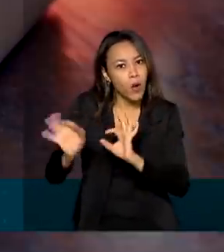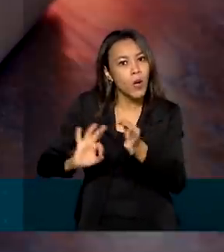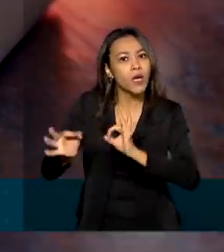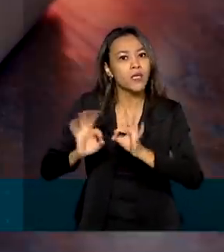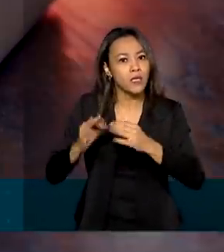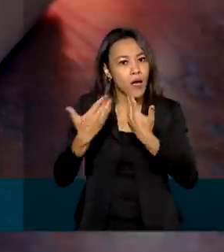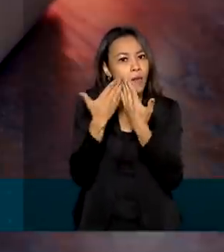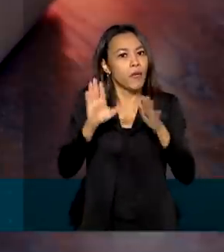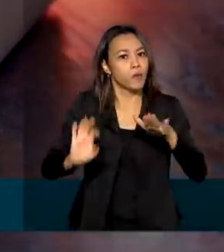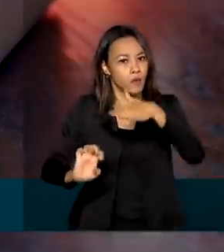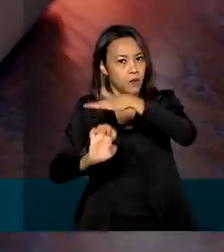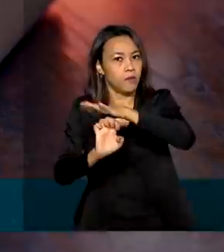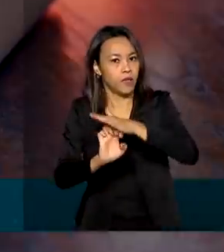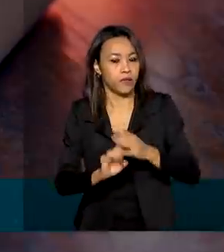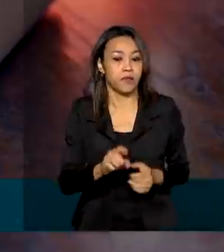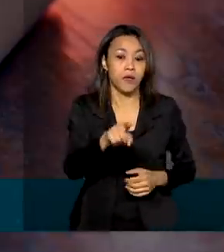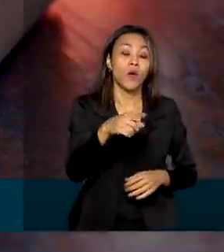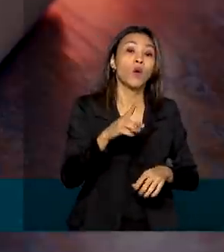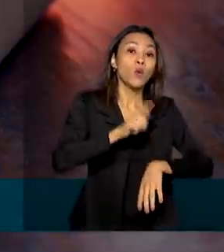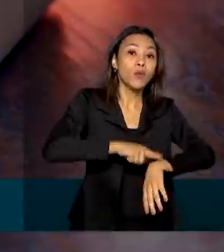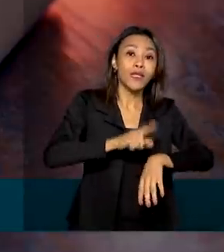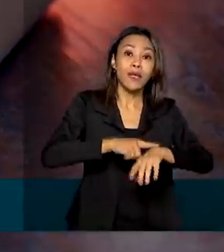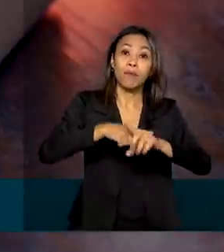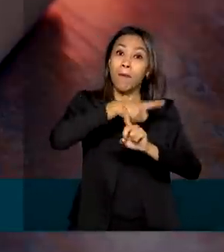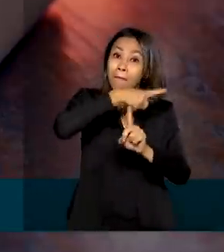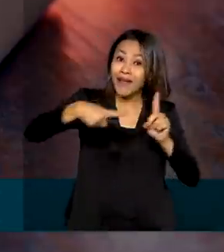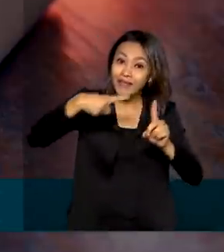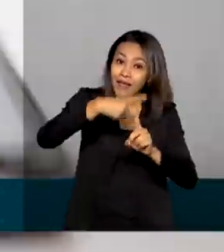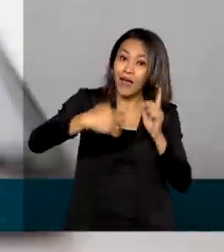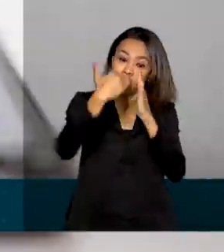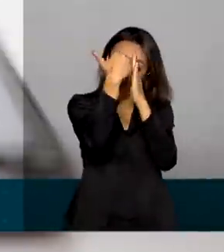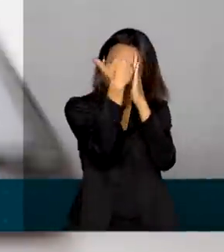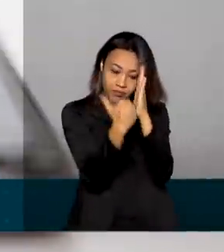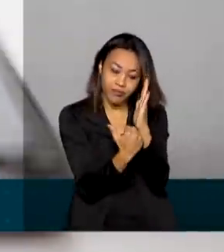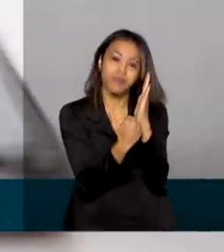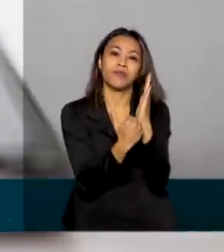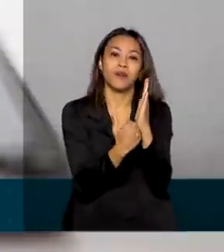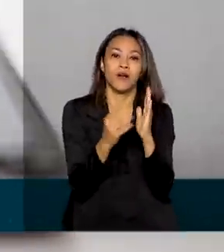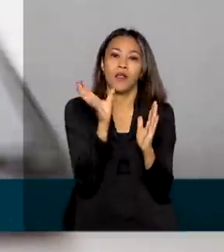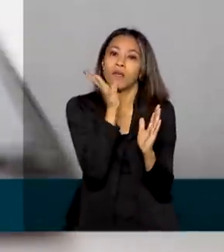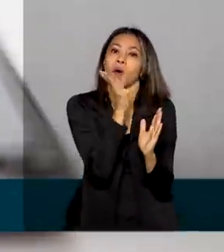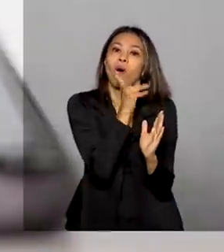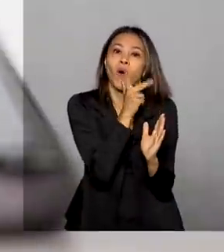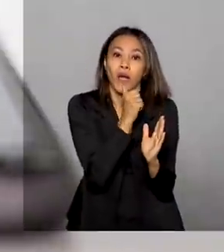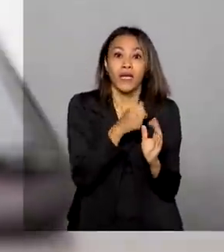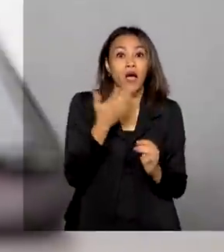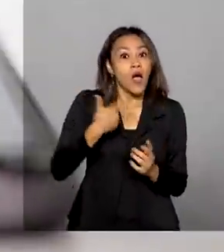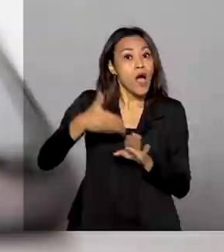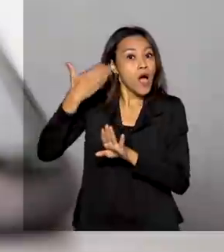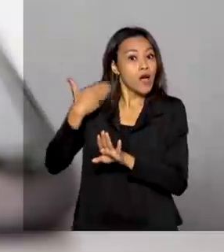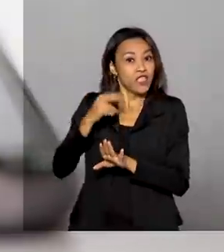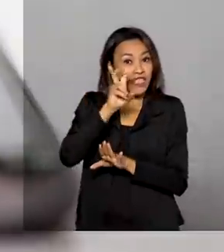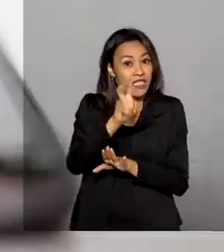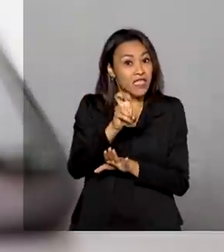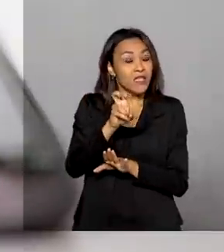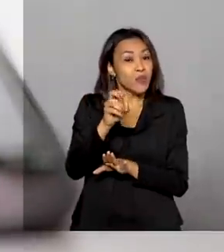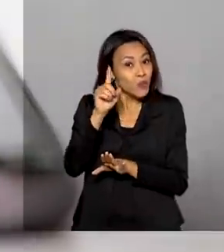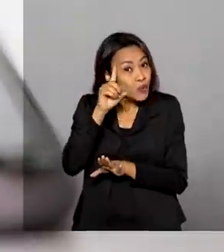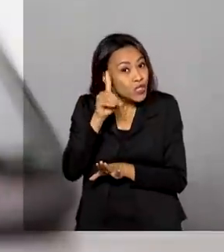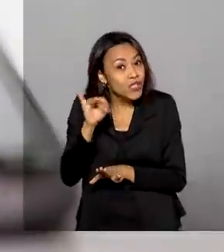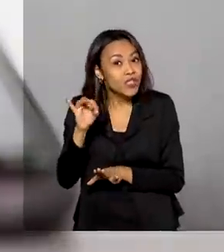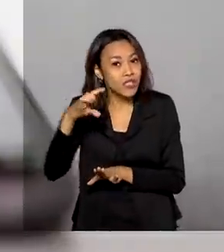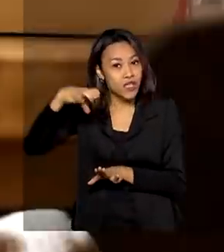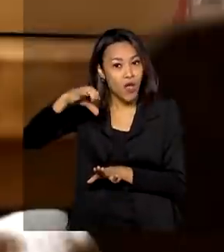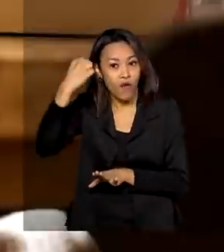abertura. O tempo médio caiu pela metade nos últimos dois anos. Passou de cinco dias e nove horas em janeiro de